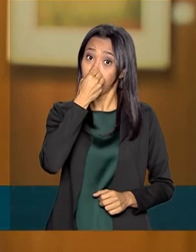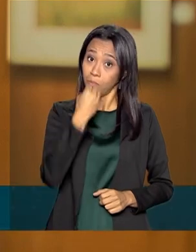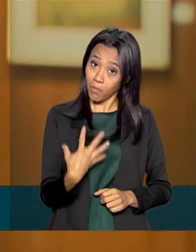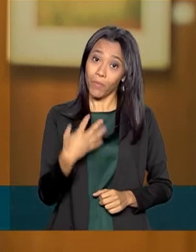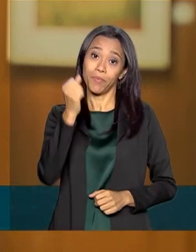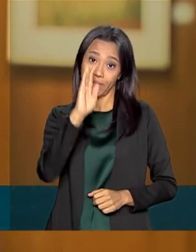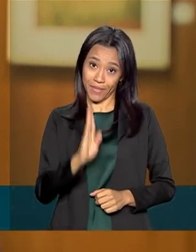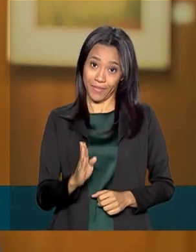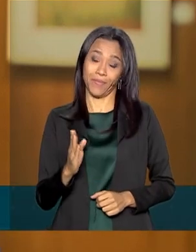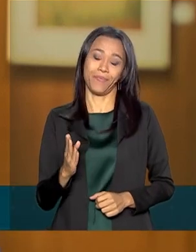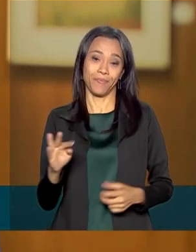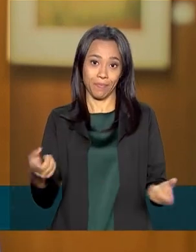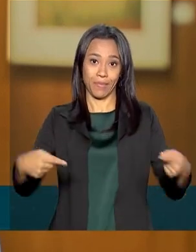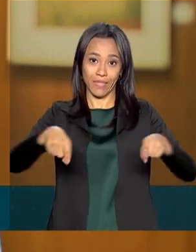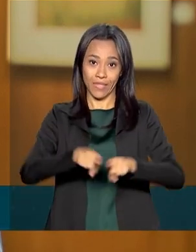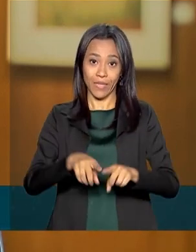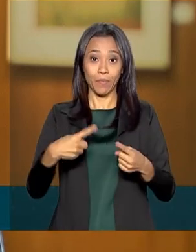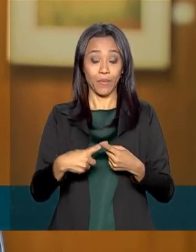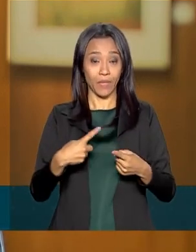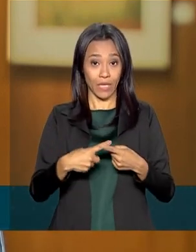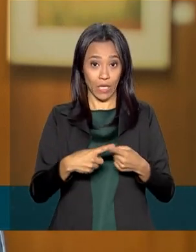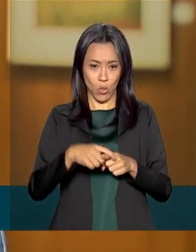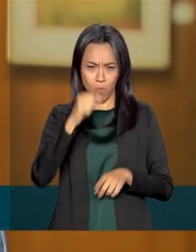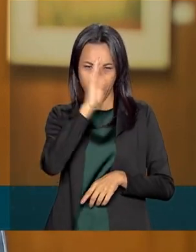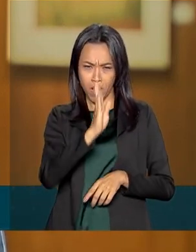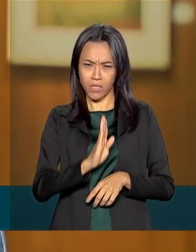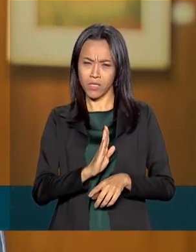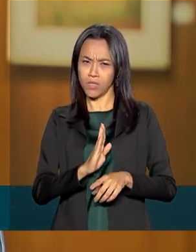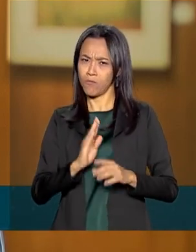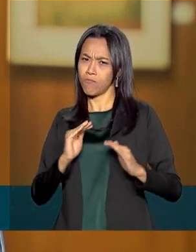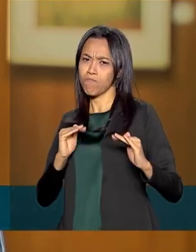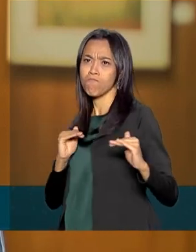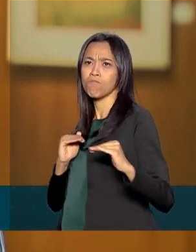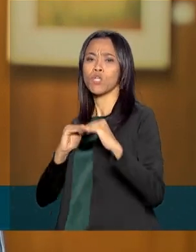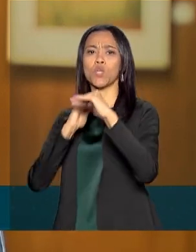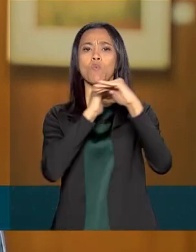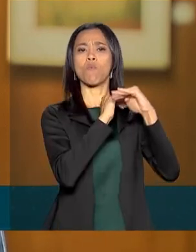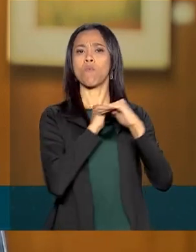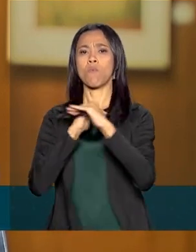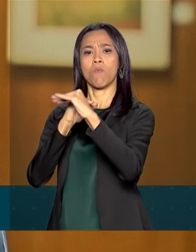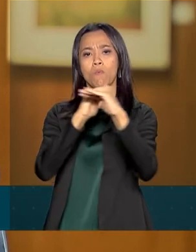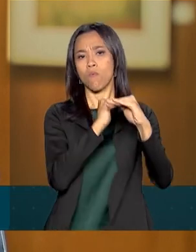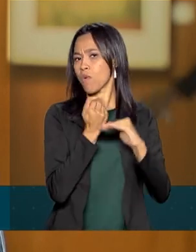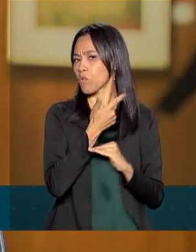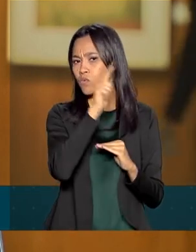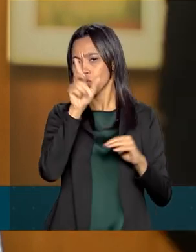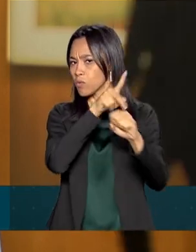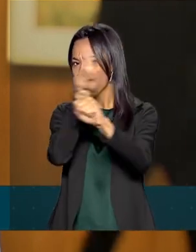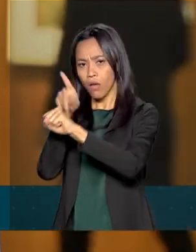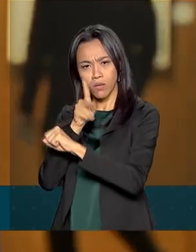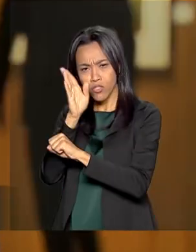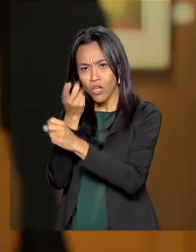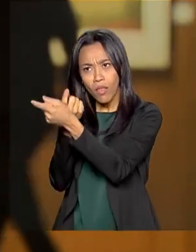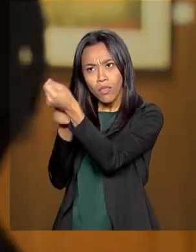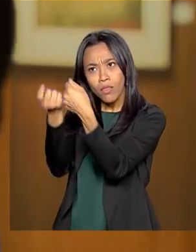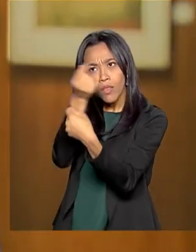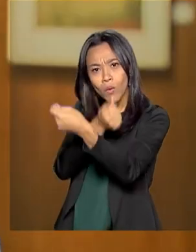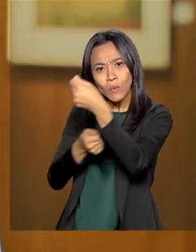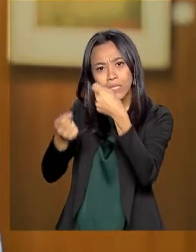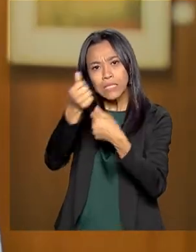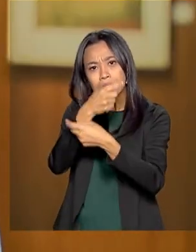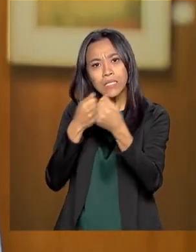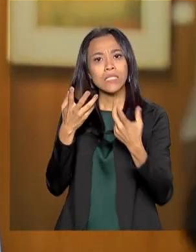Brasil. Ele coloca o Brasil no mesmo patamar de outros países que já negociam o livre comércio com a União Europeia.